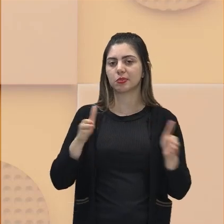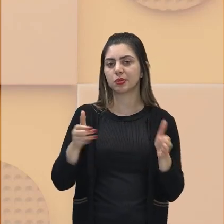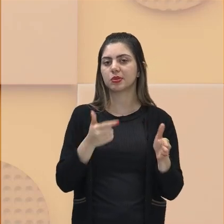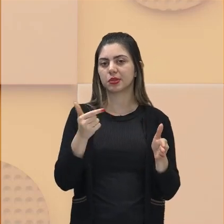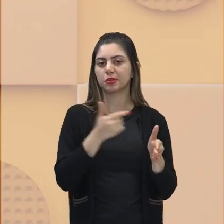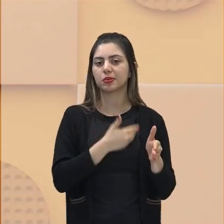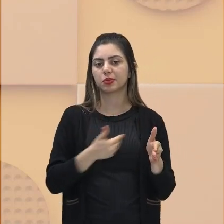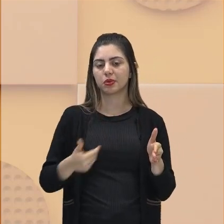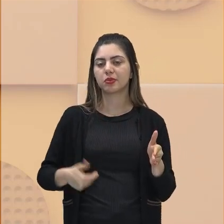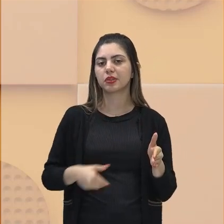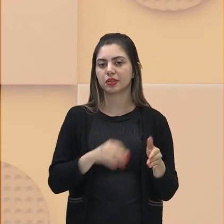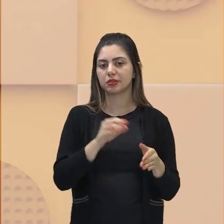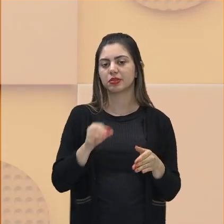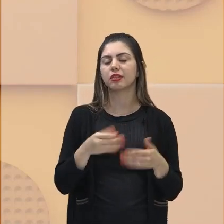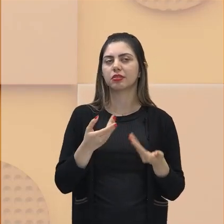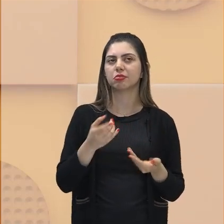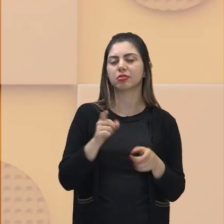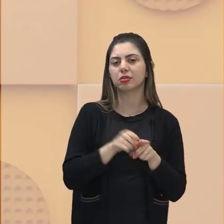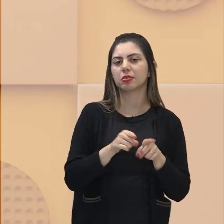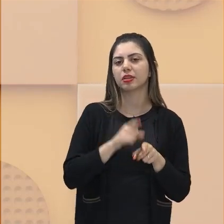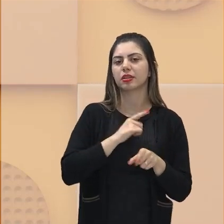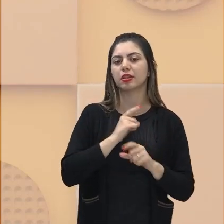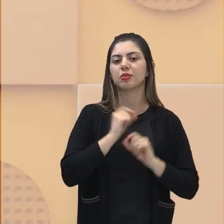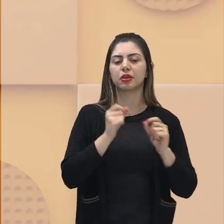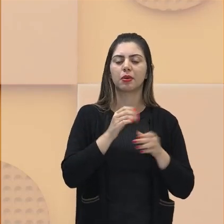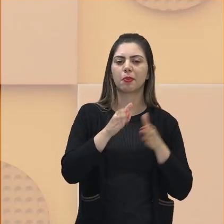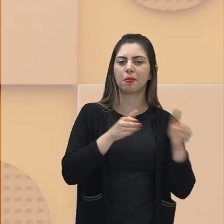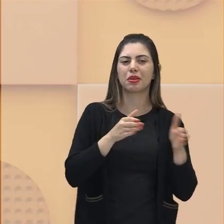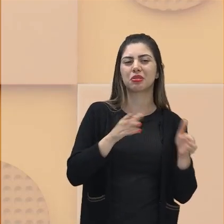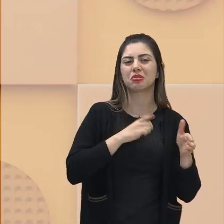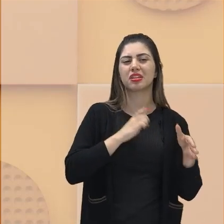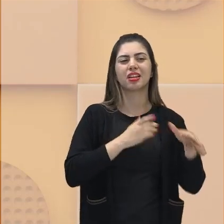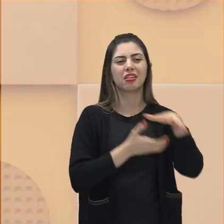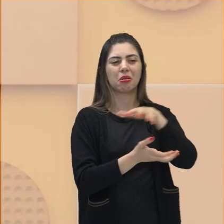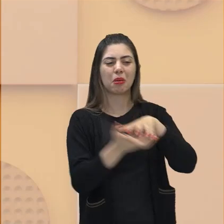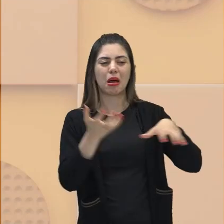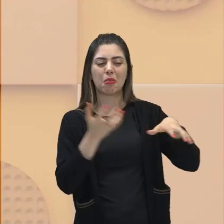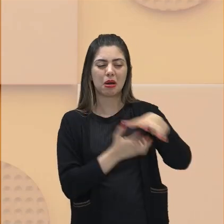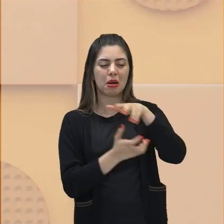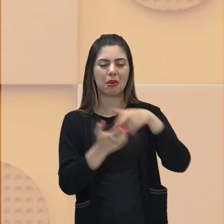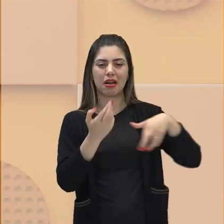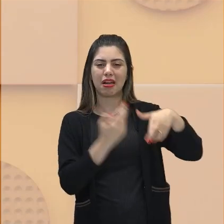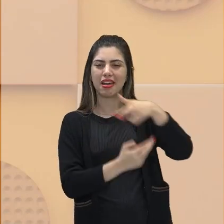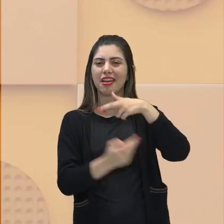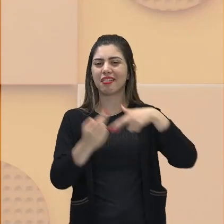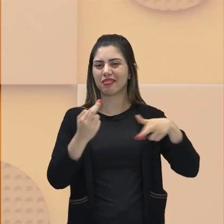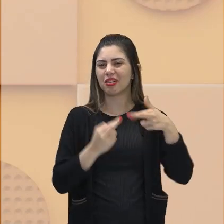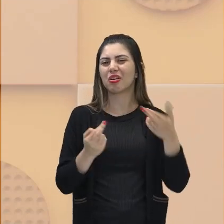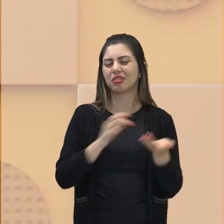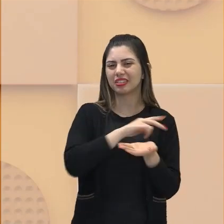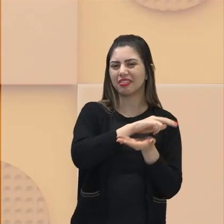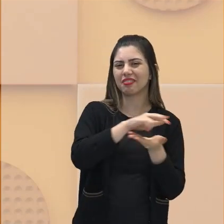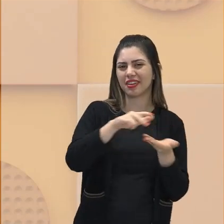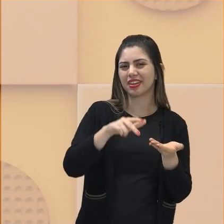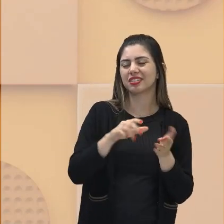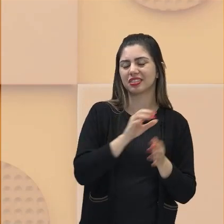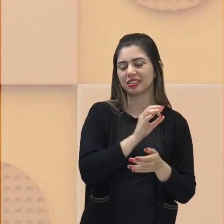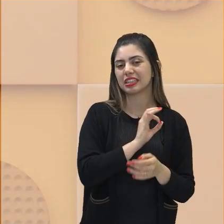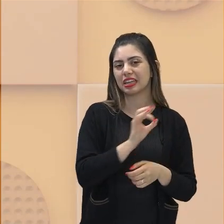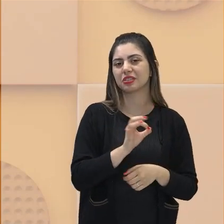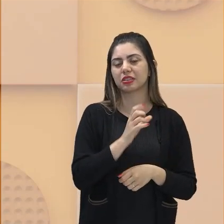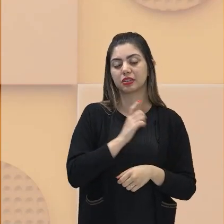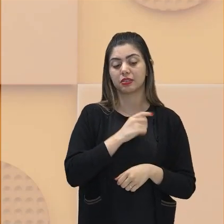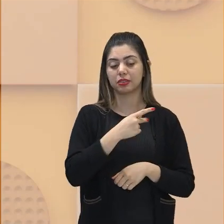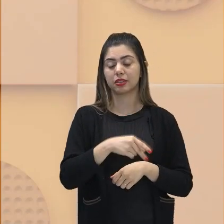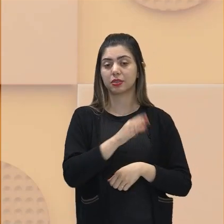passando do período regencial, que foi aquele período de maior turbulência e de revoltas, chamadas revoltas regenciais, dentro do